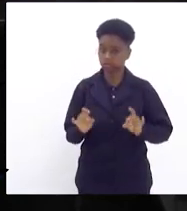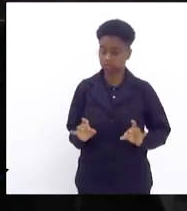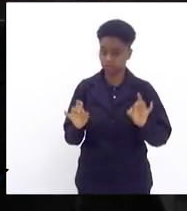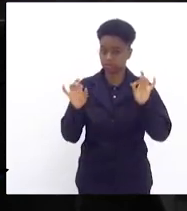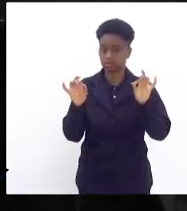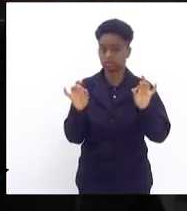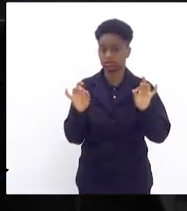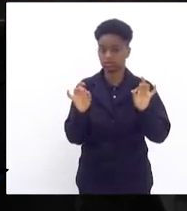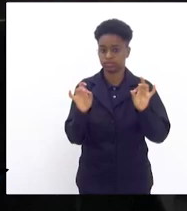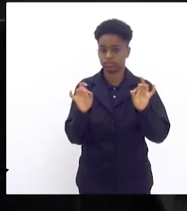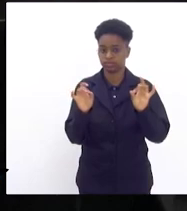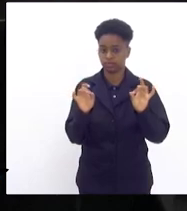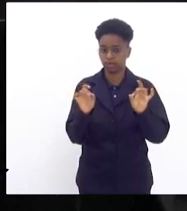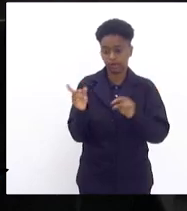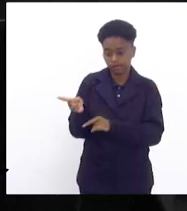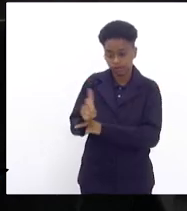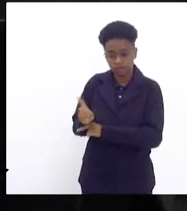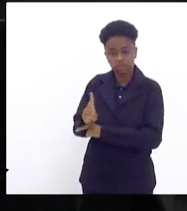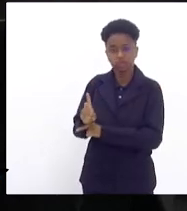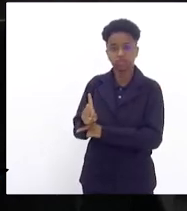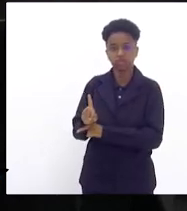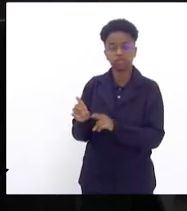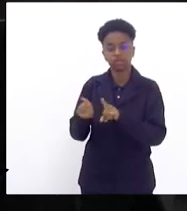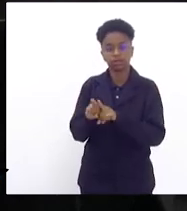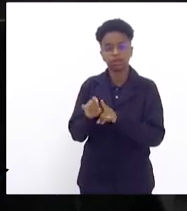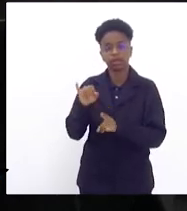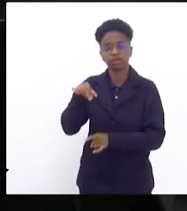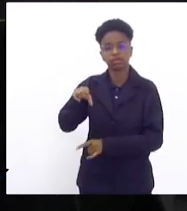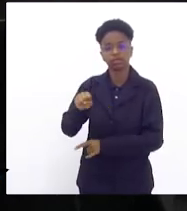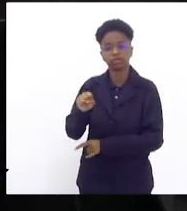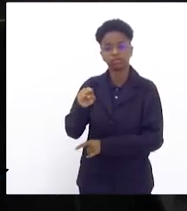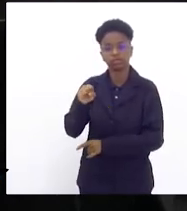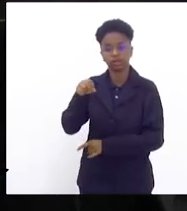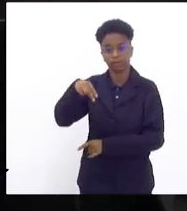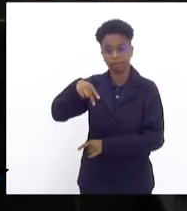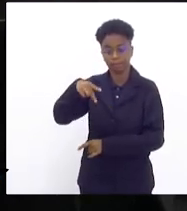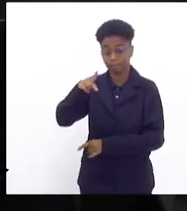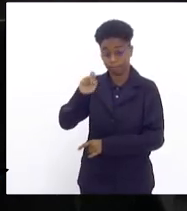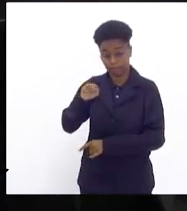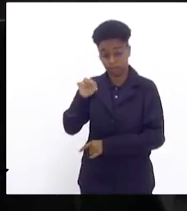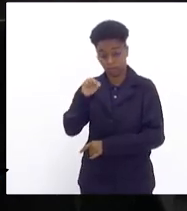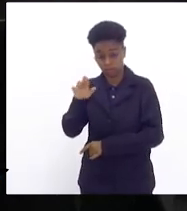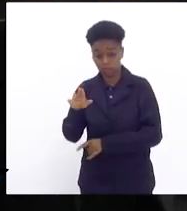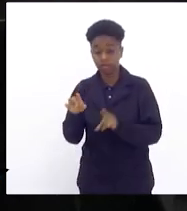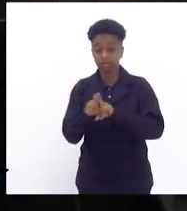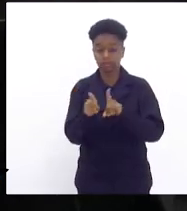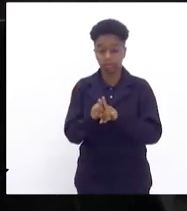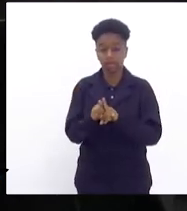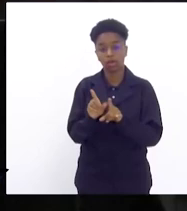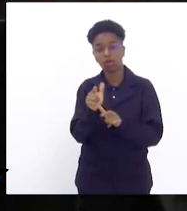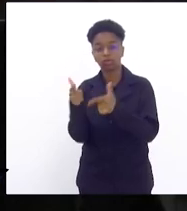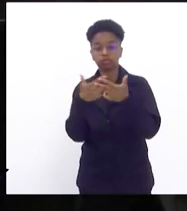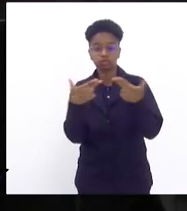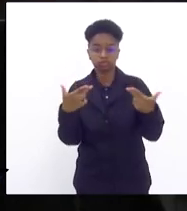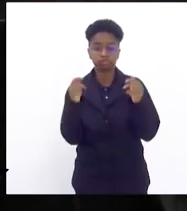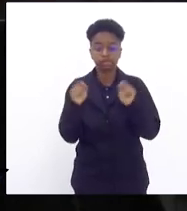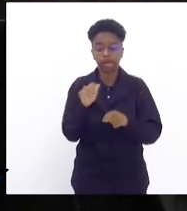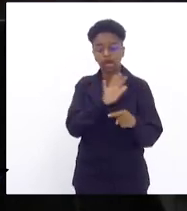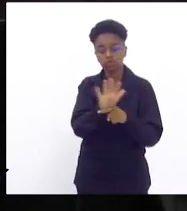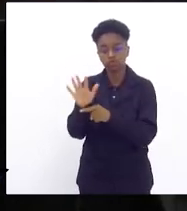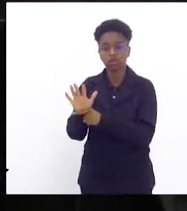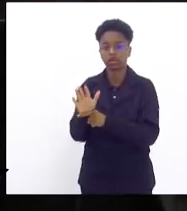para porteiro, para inspetor de aluno, e para tudo aquilo que possa ajudar e